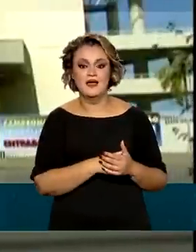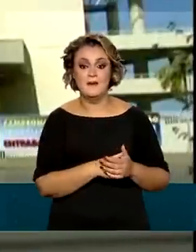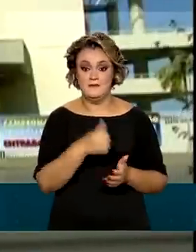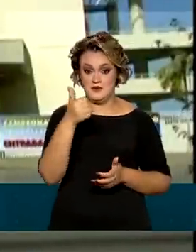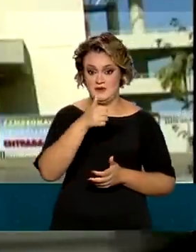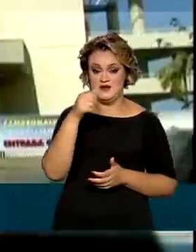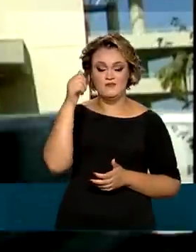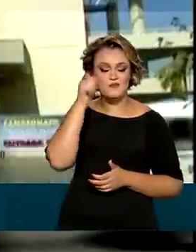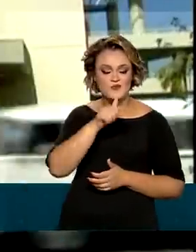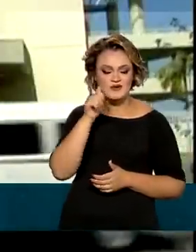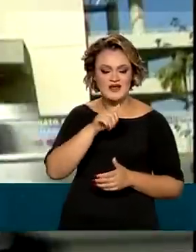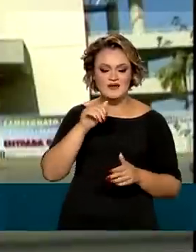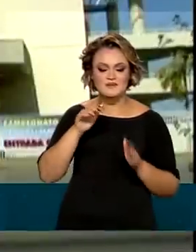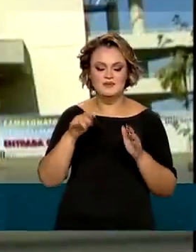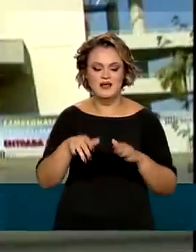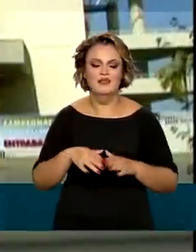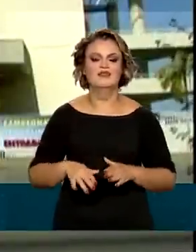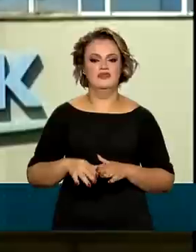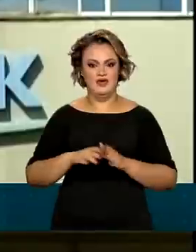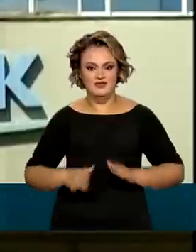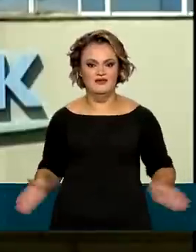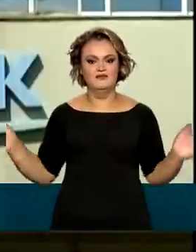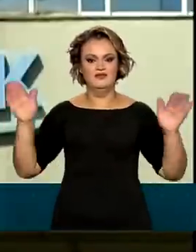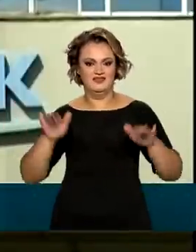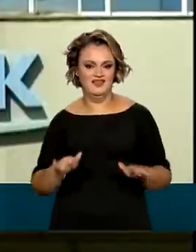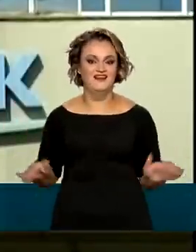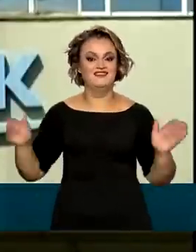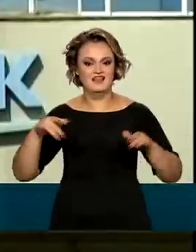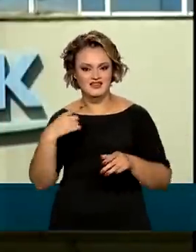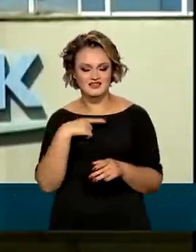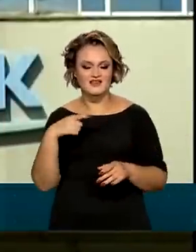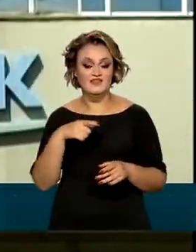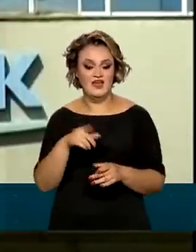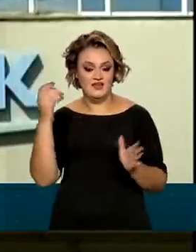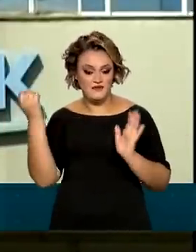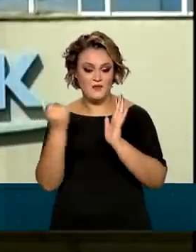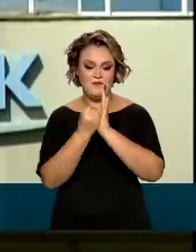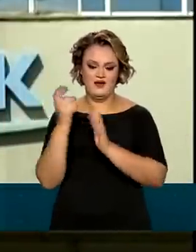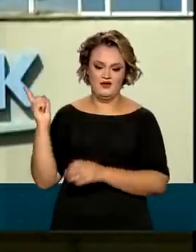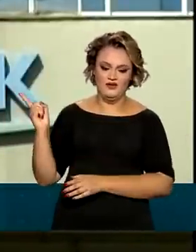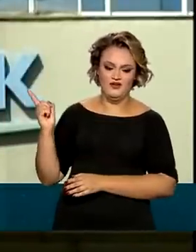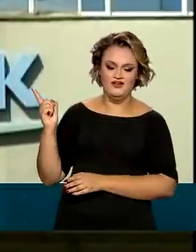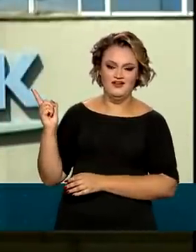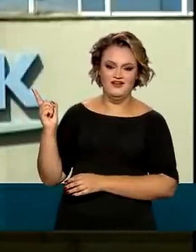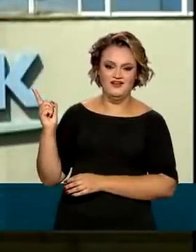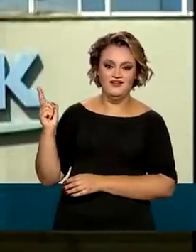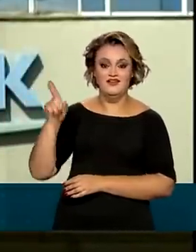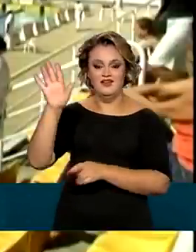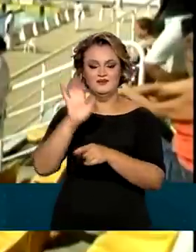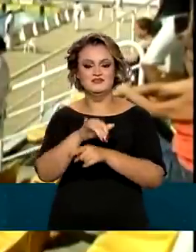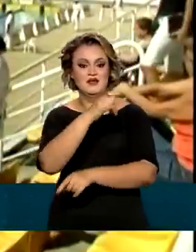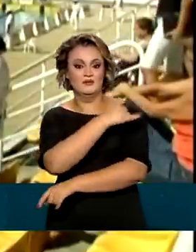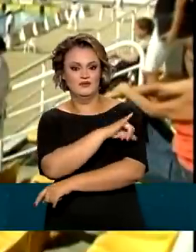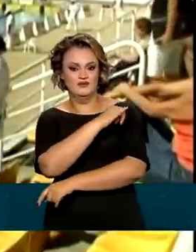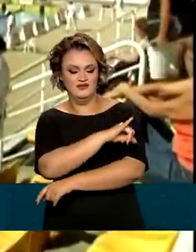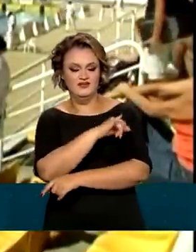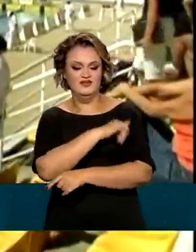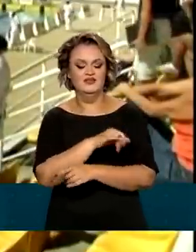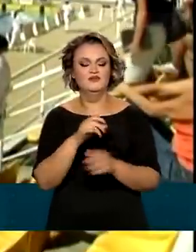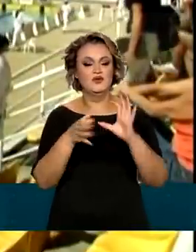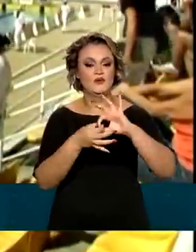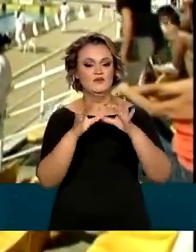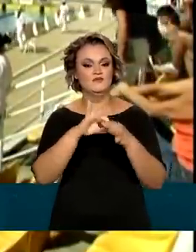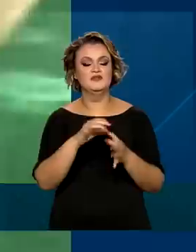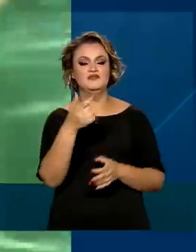mulher a nadar borboleta teve o nome eternizado no complexo aquático do Rio, usado nos Jogos Olímpicos em